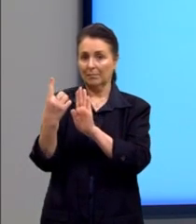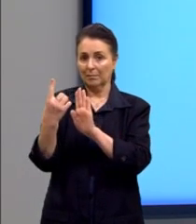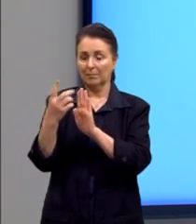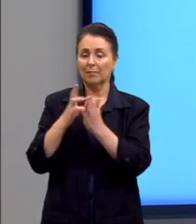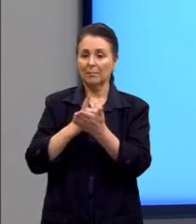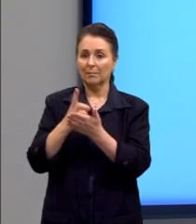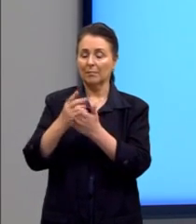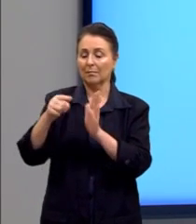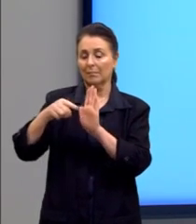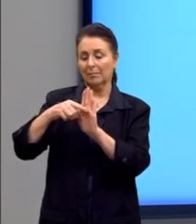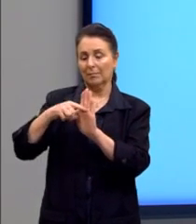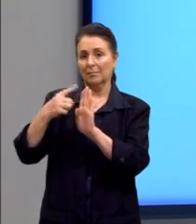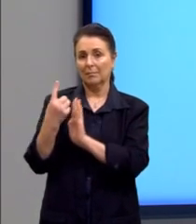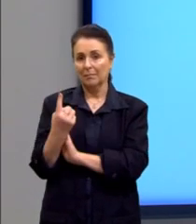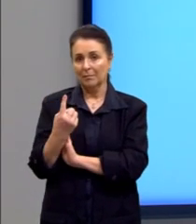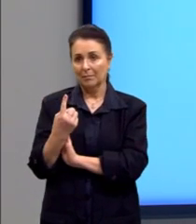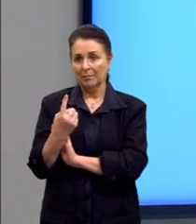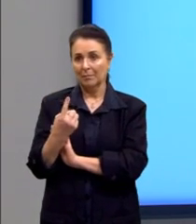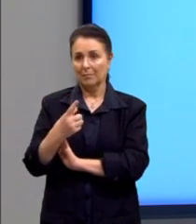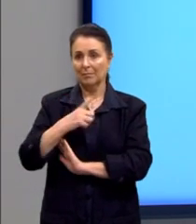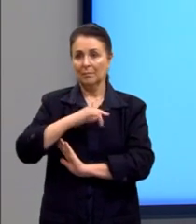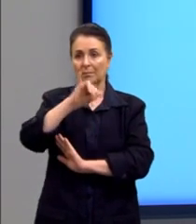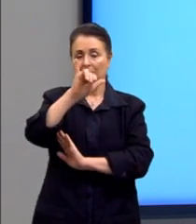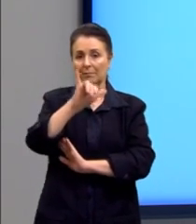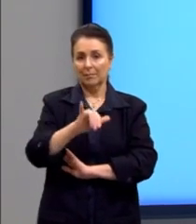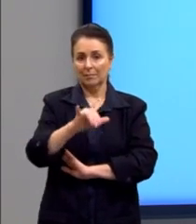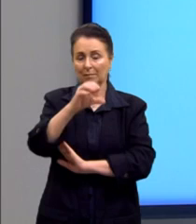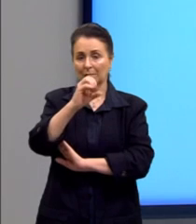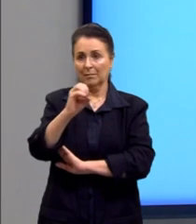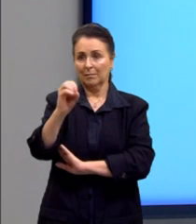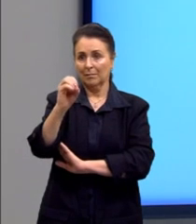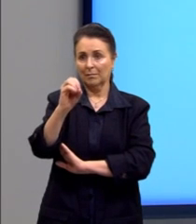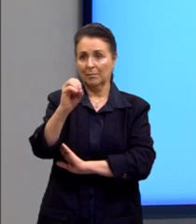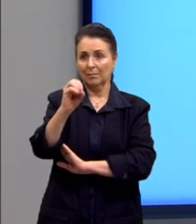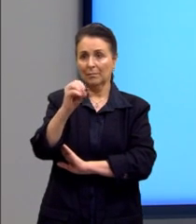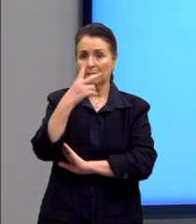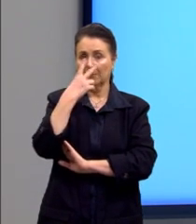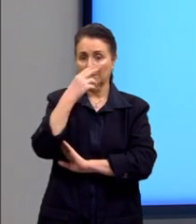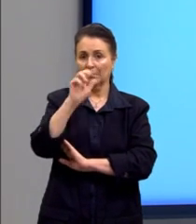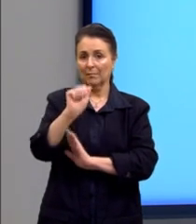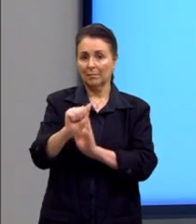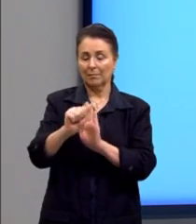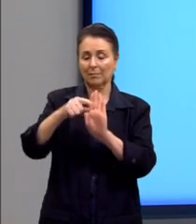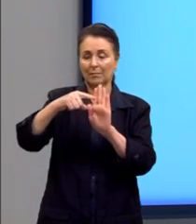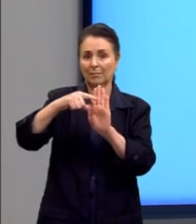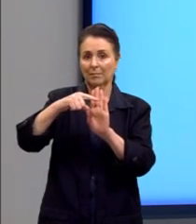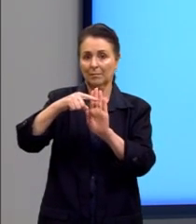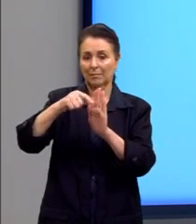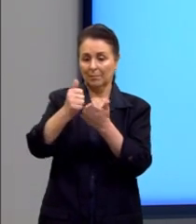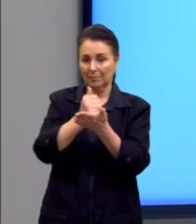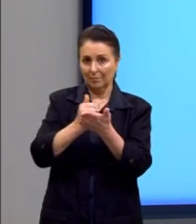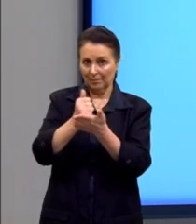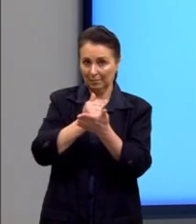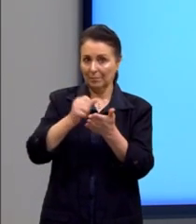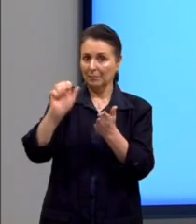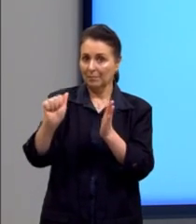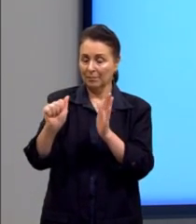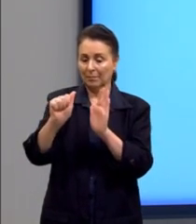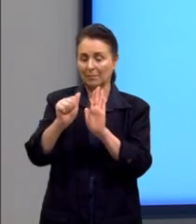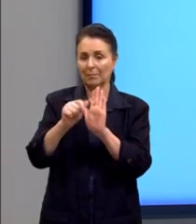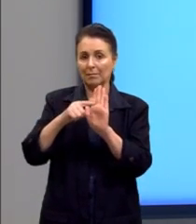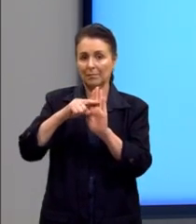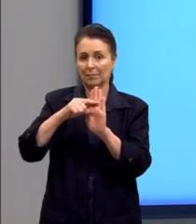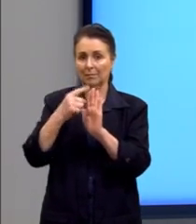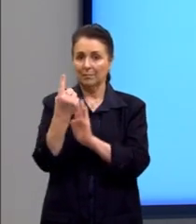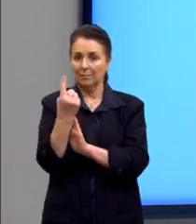sendo menos 1, né? Então, nós teríamos que a Y de 0 é igual a base A elevado a menos